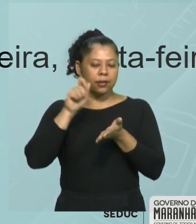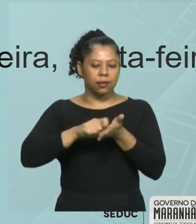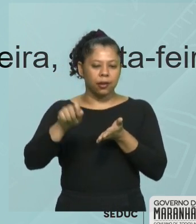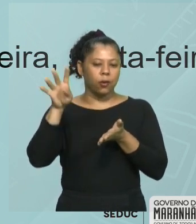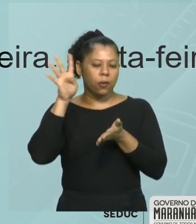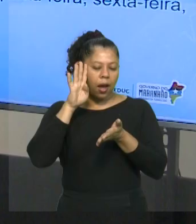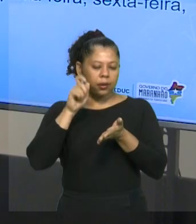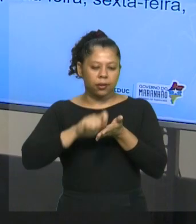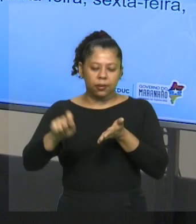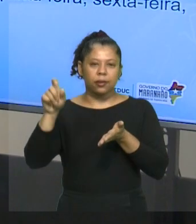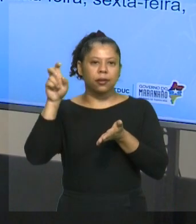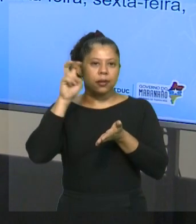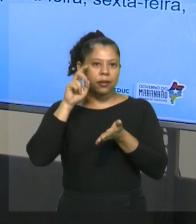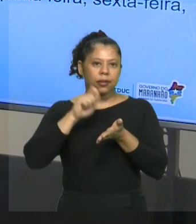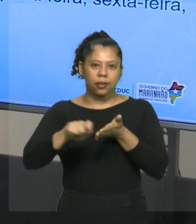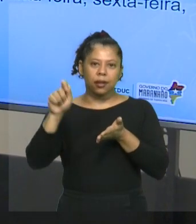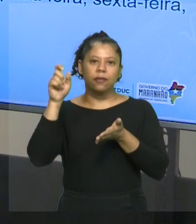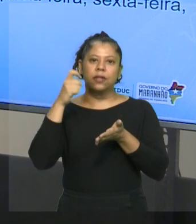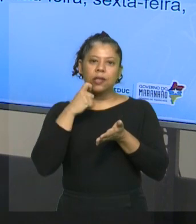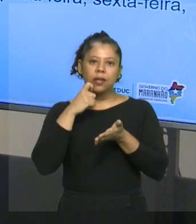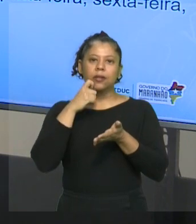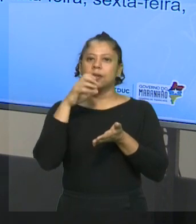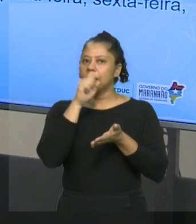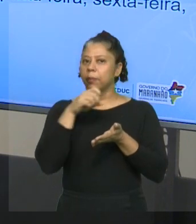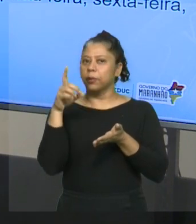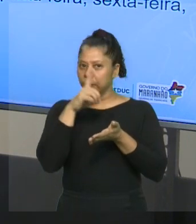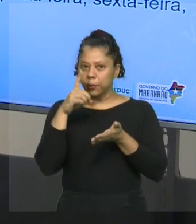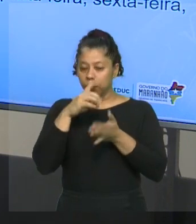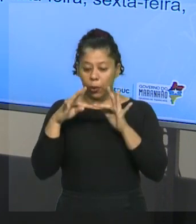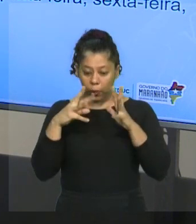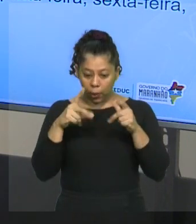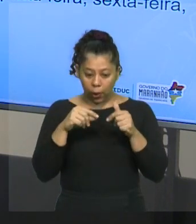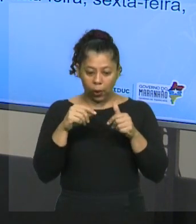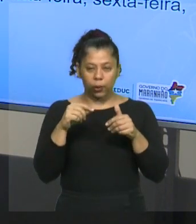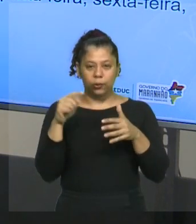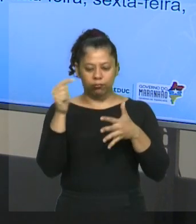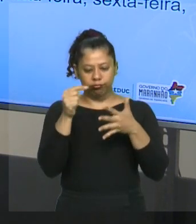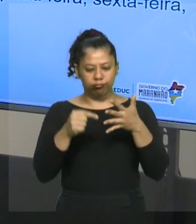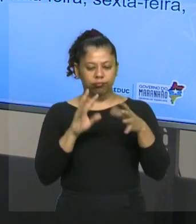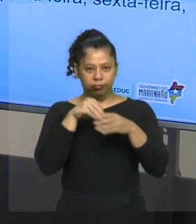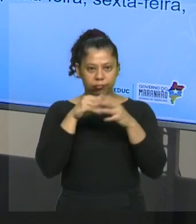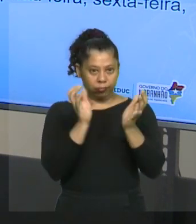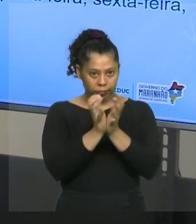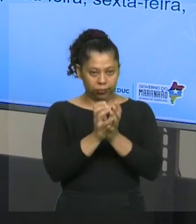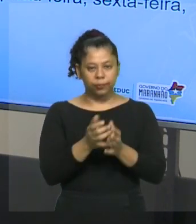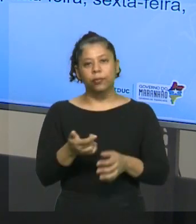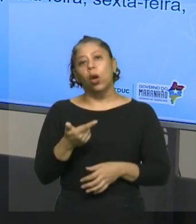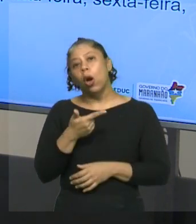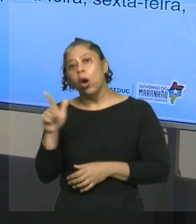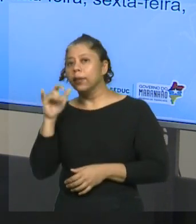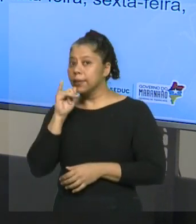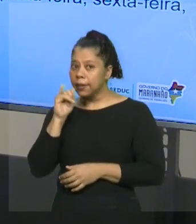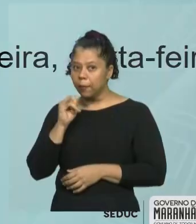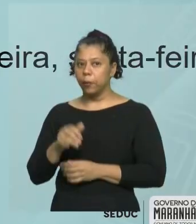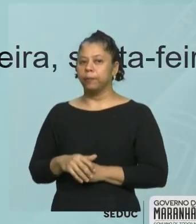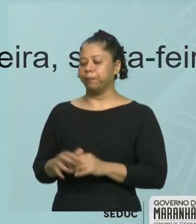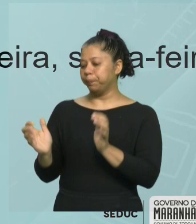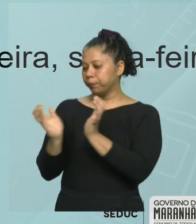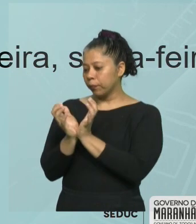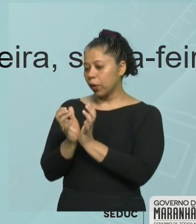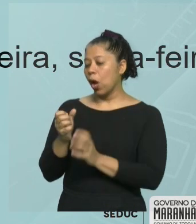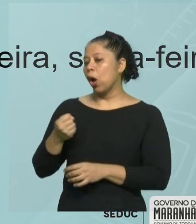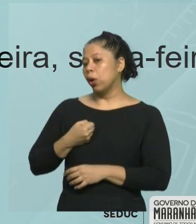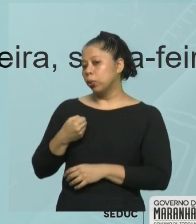Você escreveu todos os elementos do conjunto. Um outro exemplo é o conjunto dos números ímpares.